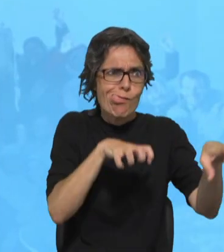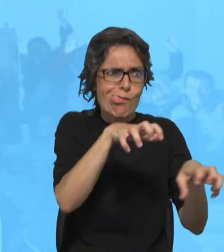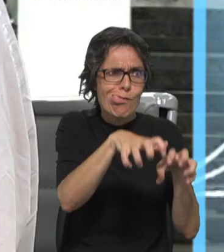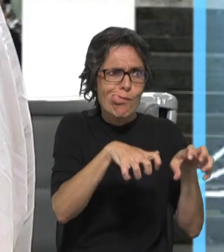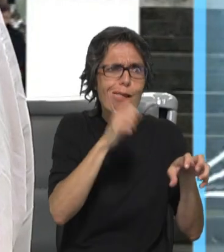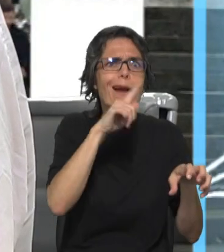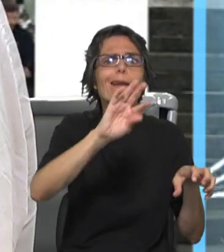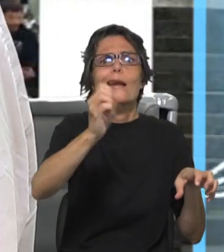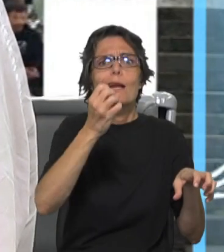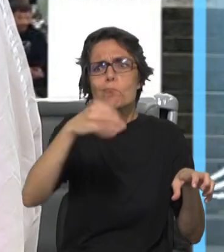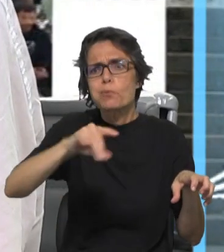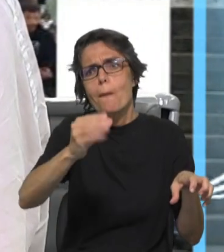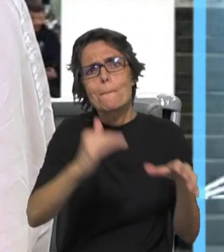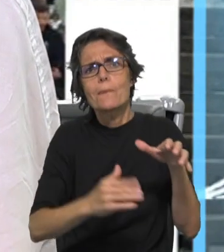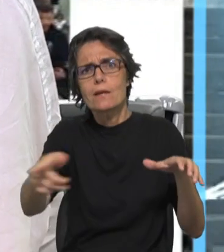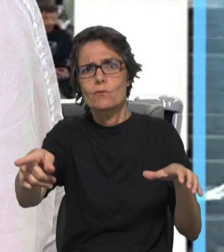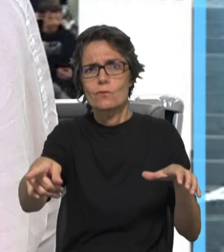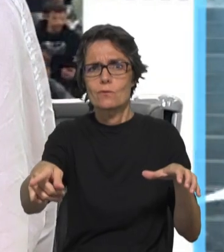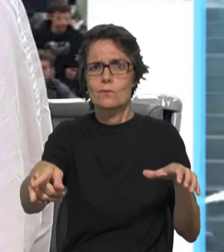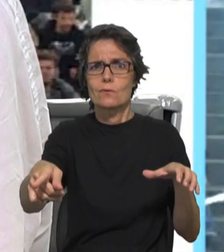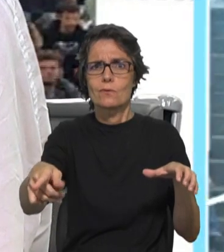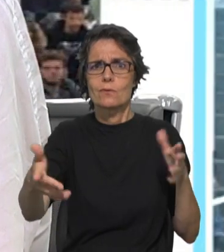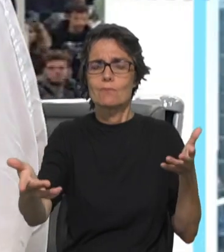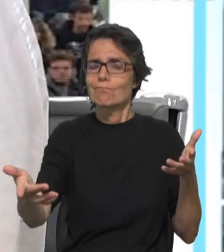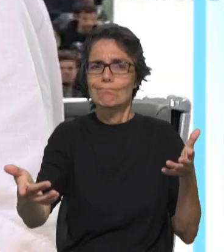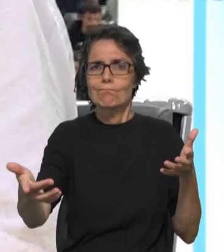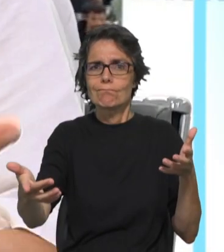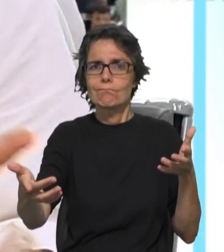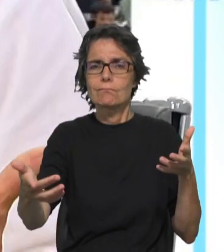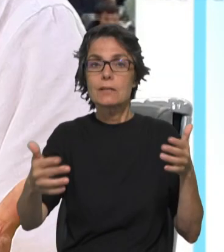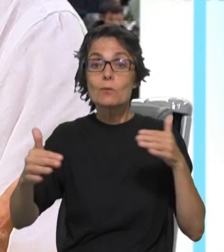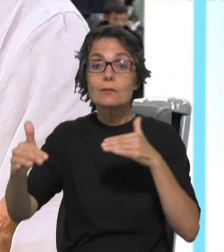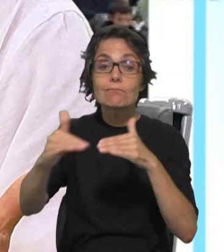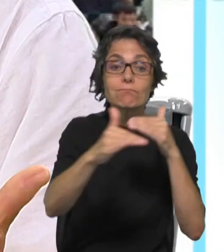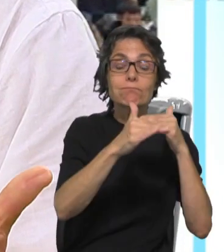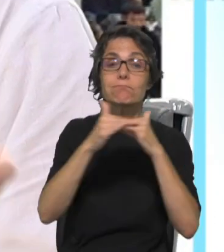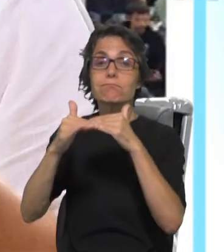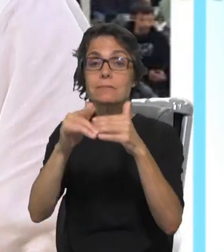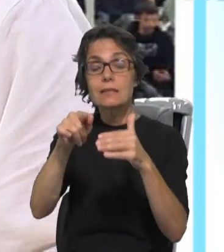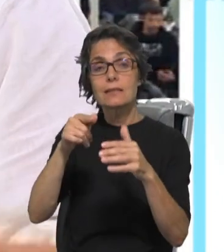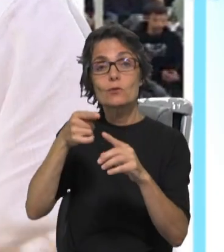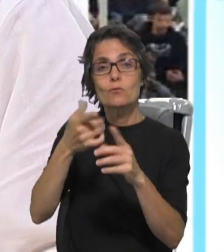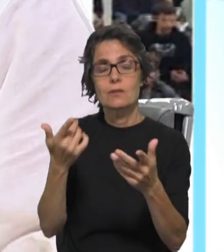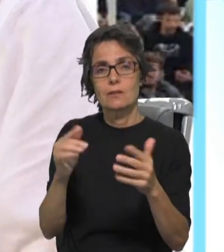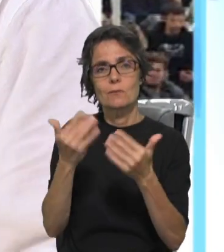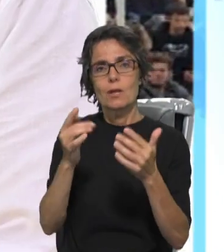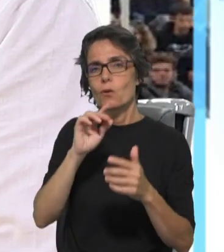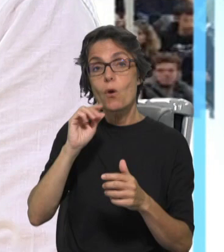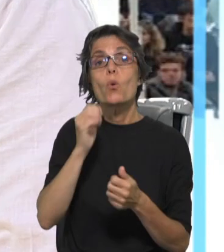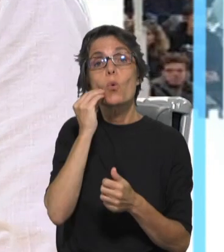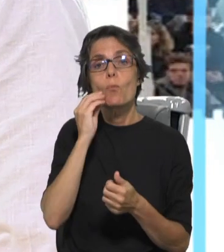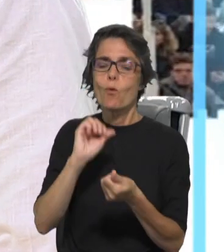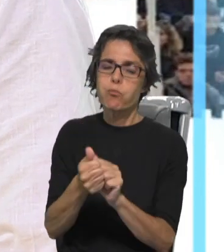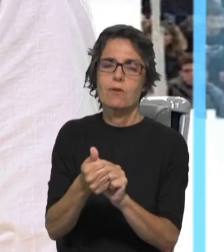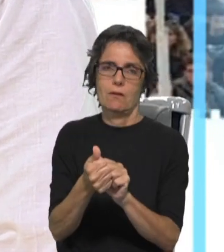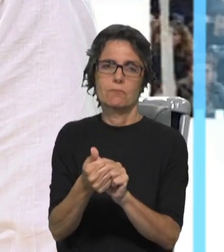se alguns têm cada vez mais, outros têm que ter cada vez menos. Parece-me uma conta simples, temos que mudar de estilos